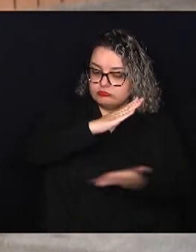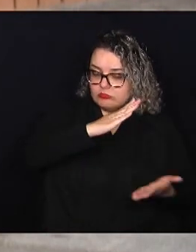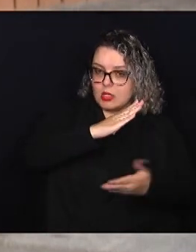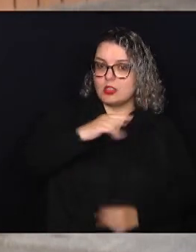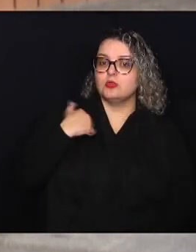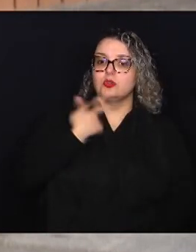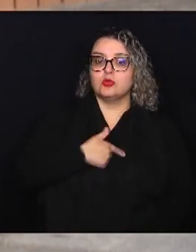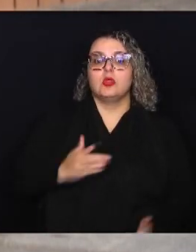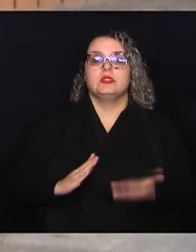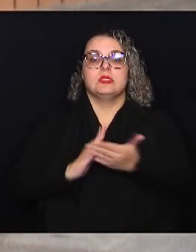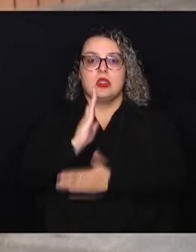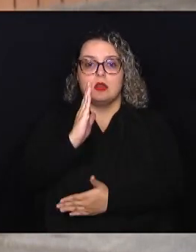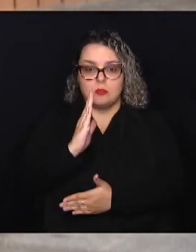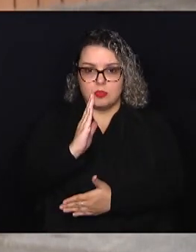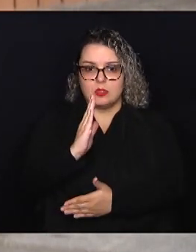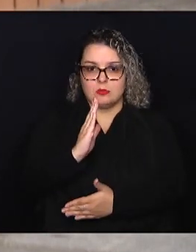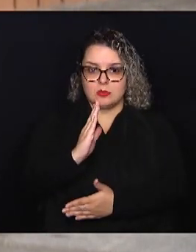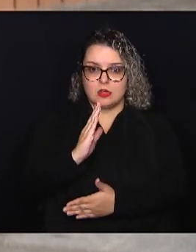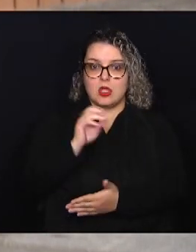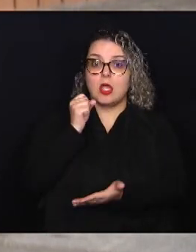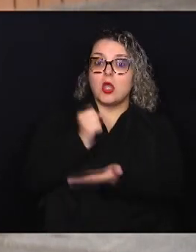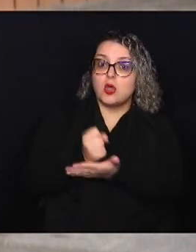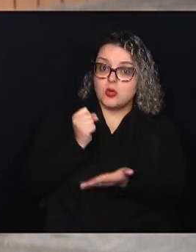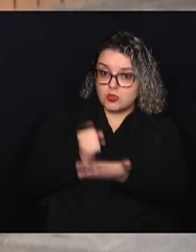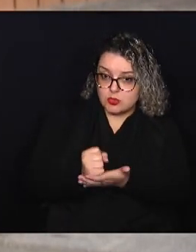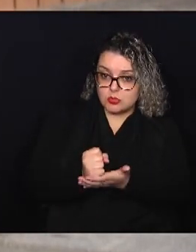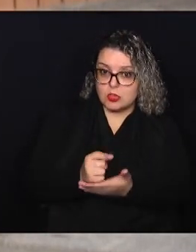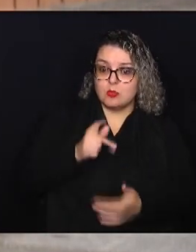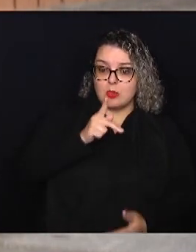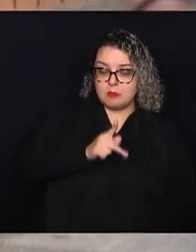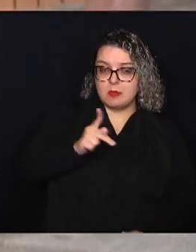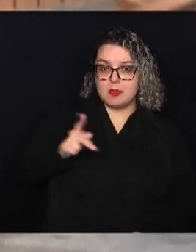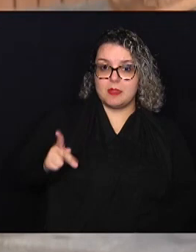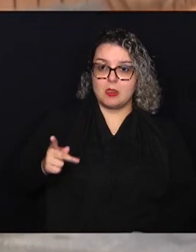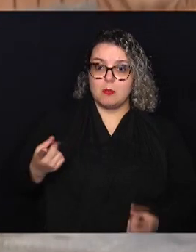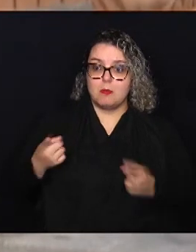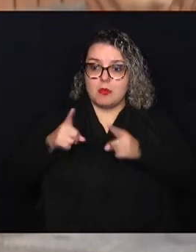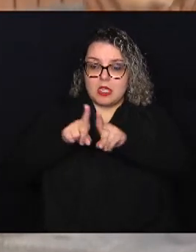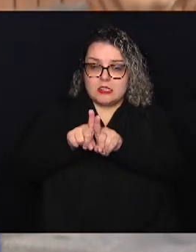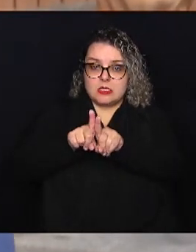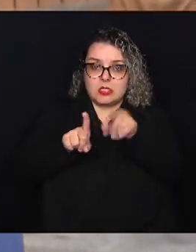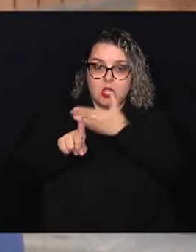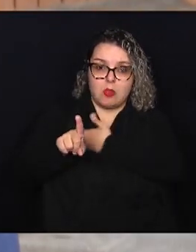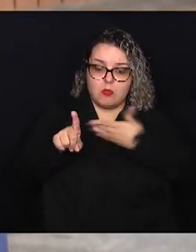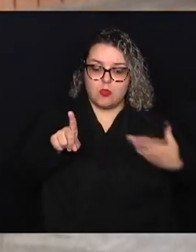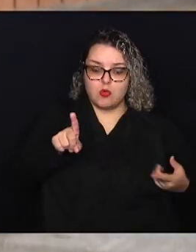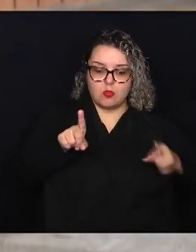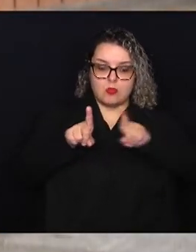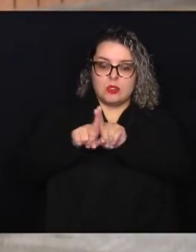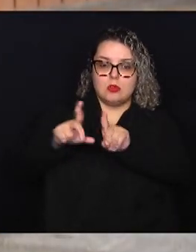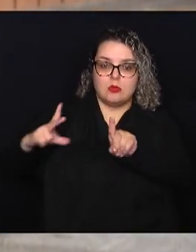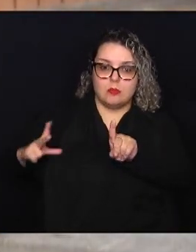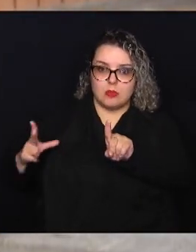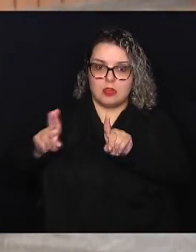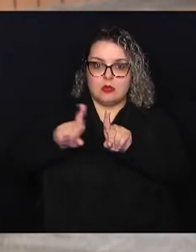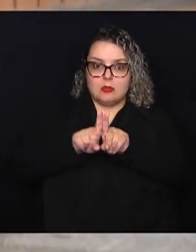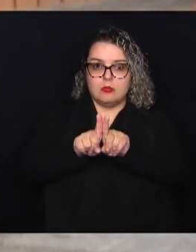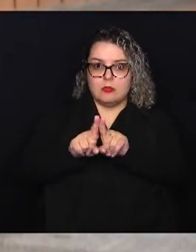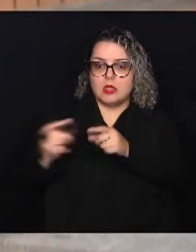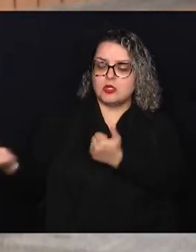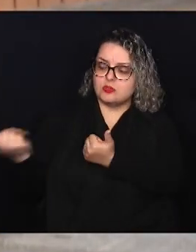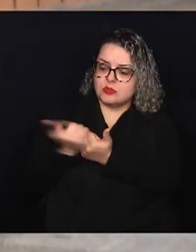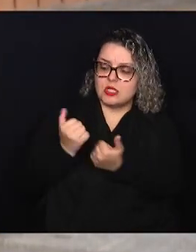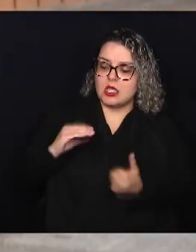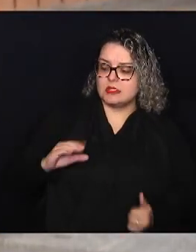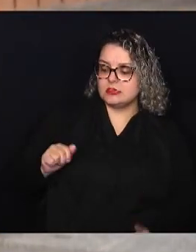aprovamos a contratação de uma PPP, parceria público-privada, para substituir a antiga CPFL que